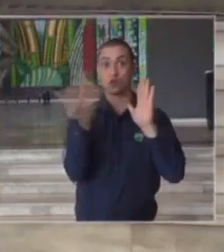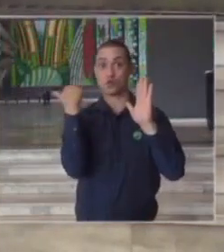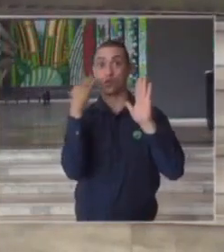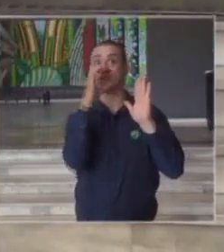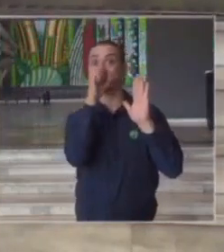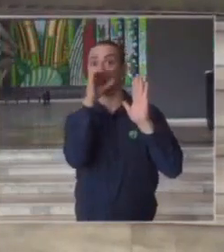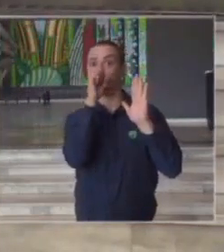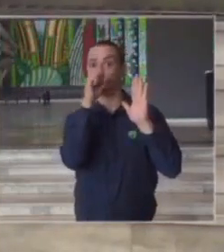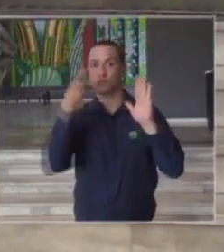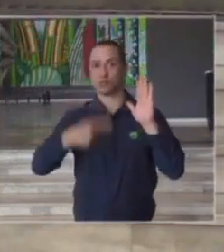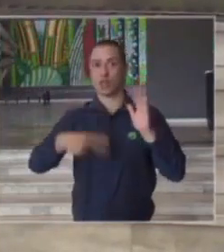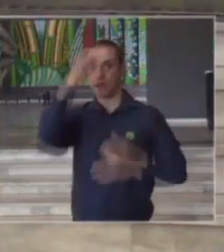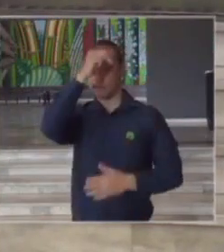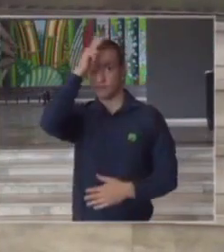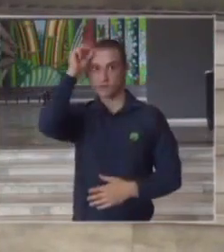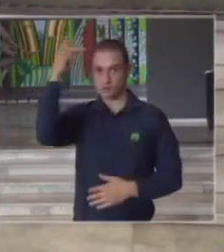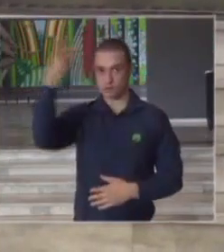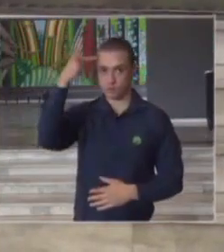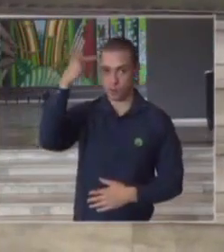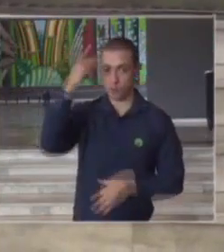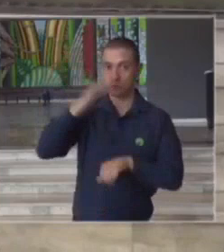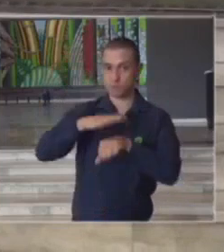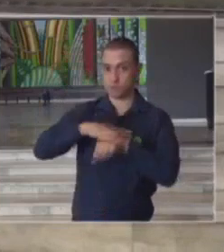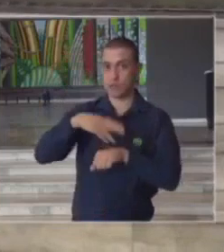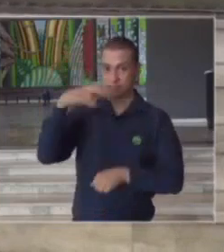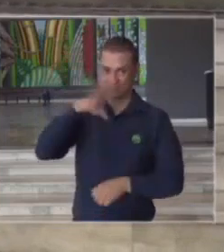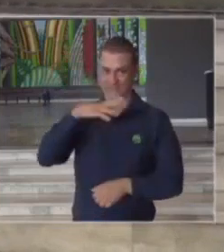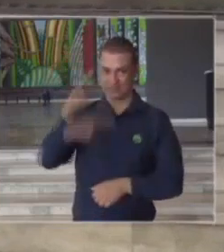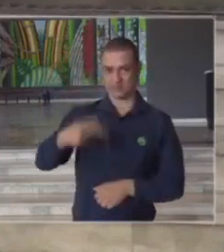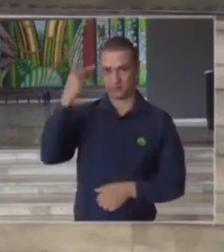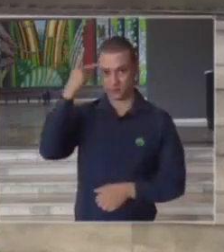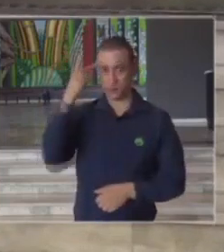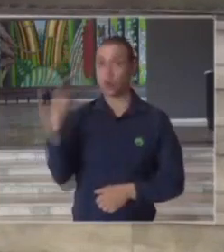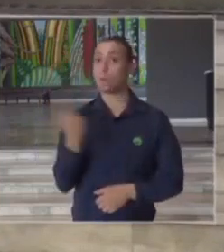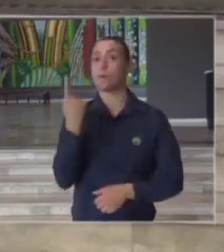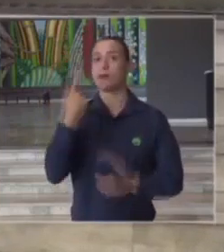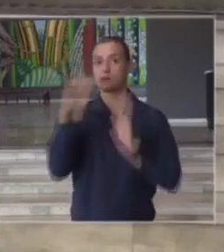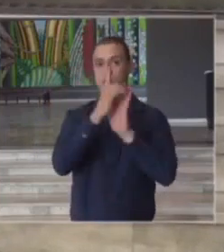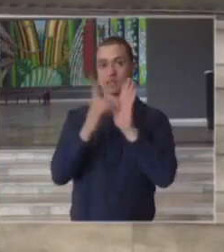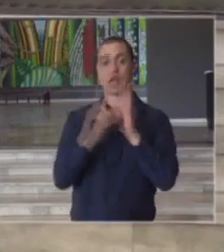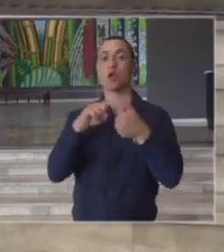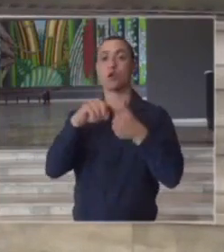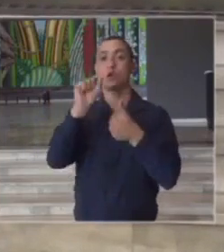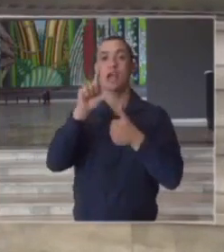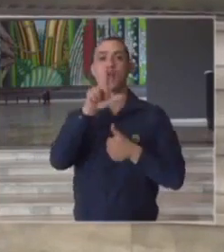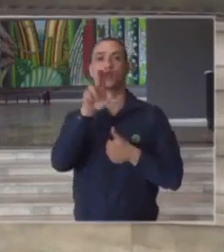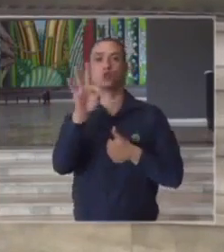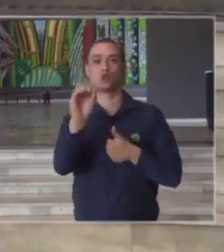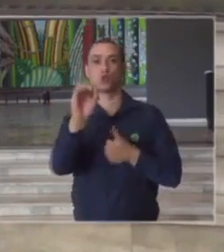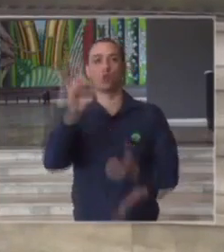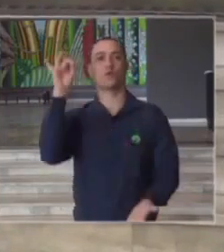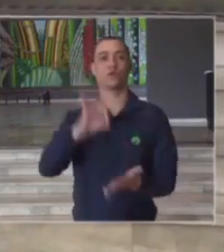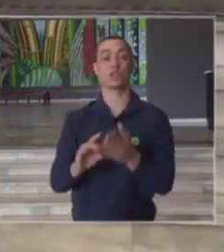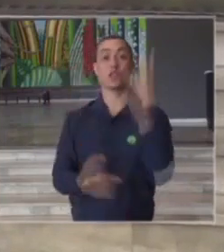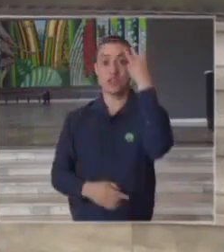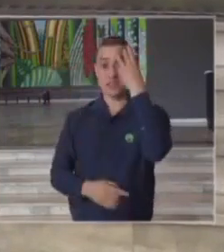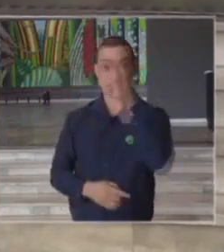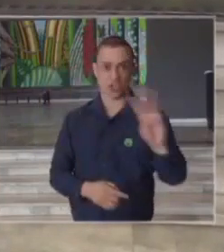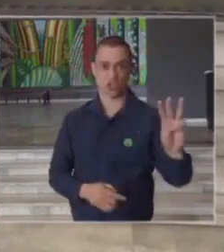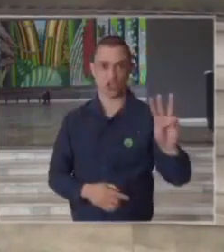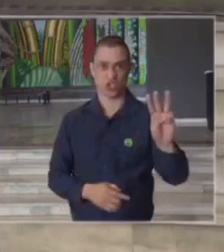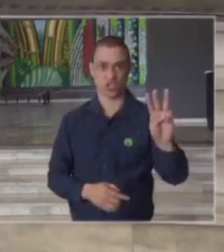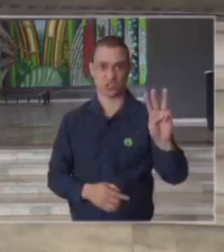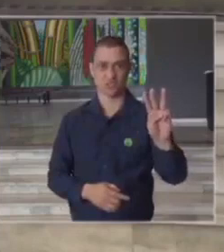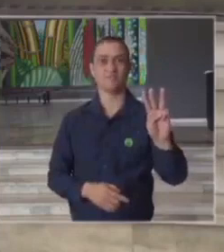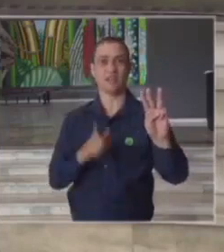sábado aqui na cidade de São Paulo o primeiro deles decretou luto oficial na cidade de três dias